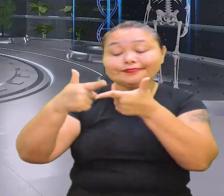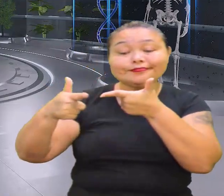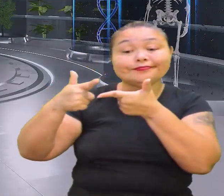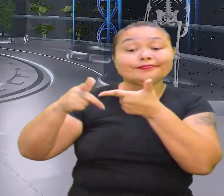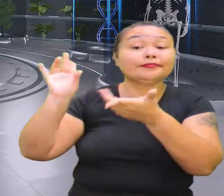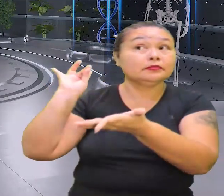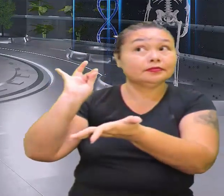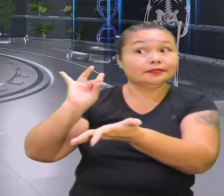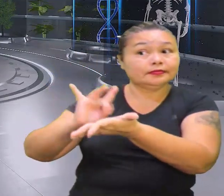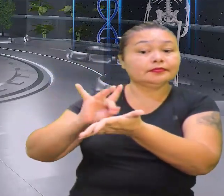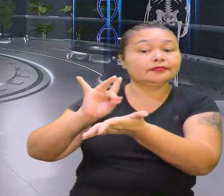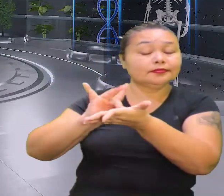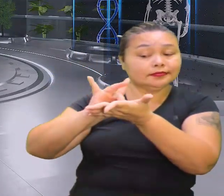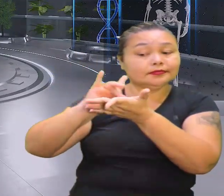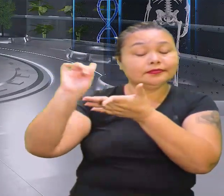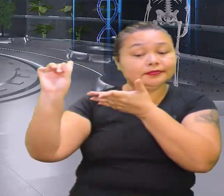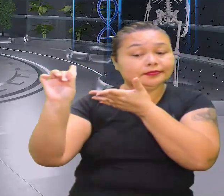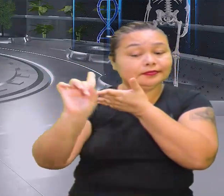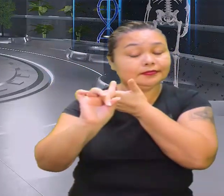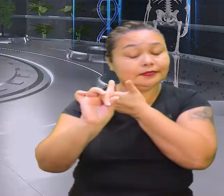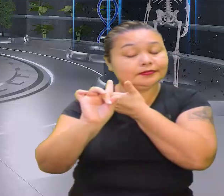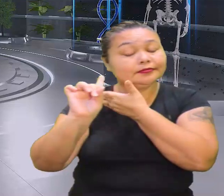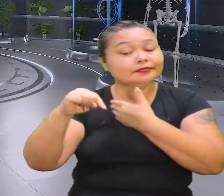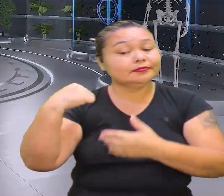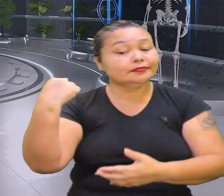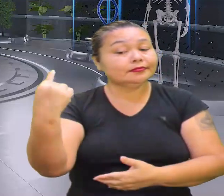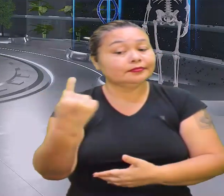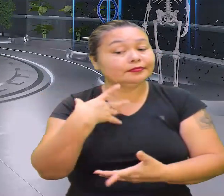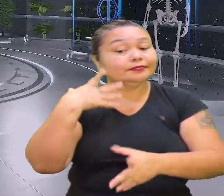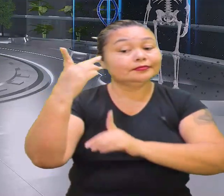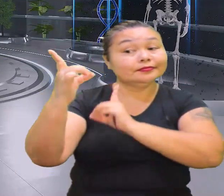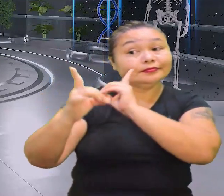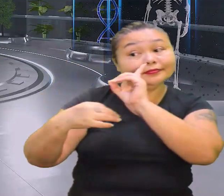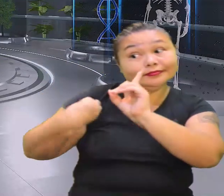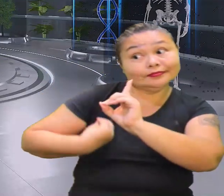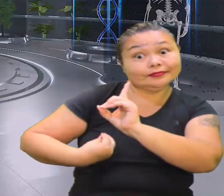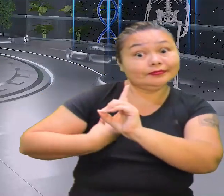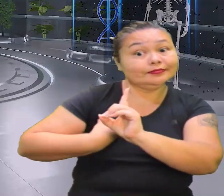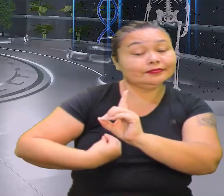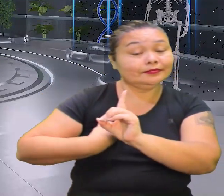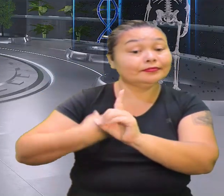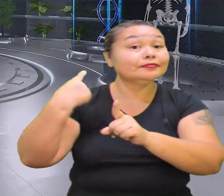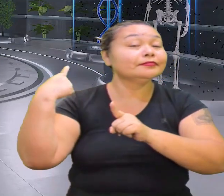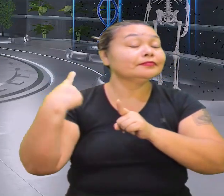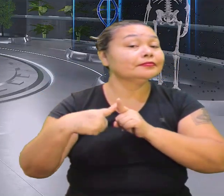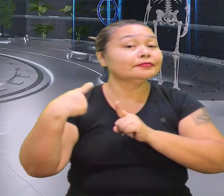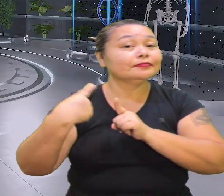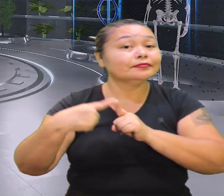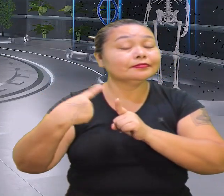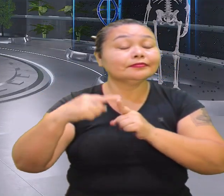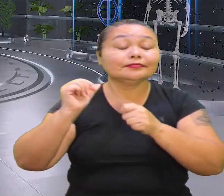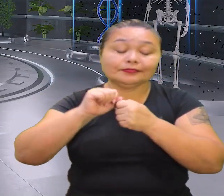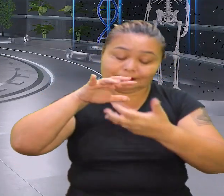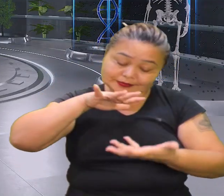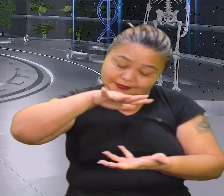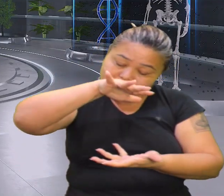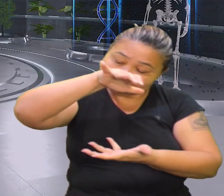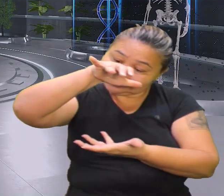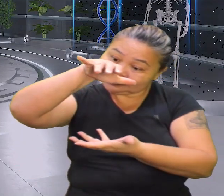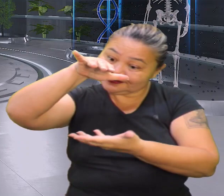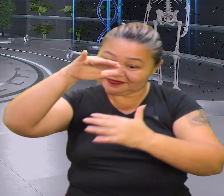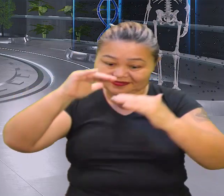são reais Que vão interferir em toda a nossa dinâmica Porque nós queremos um planeta estável